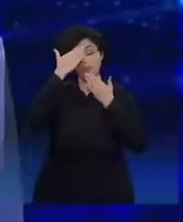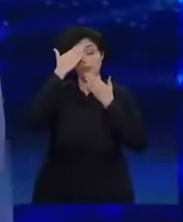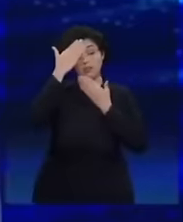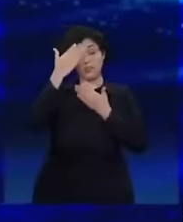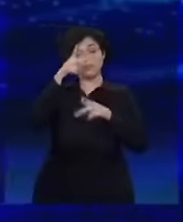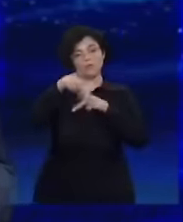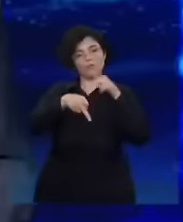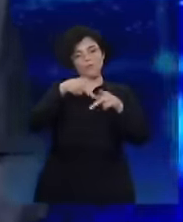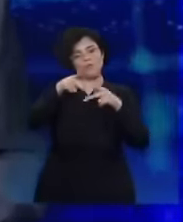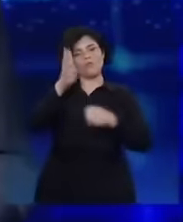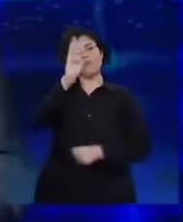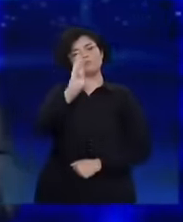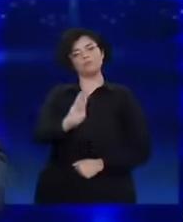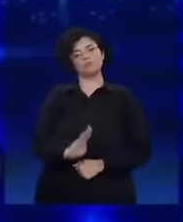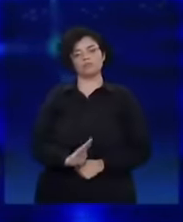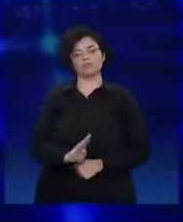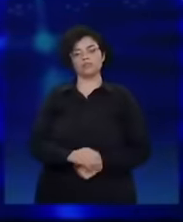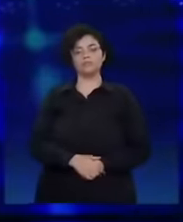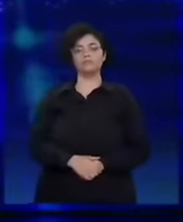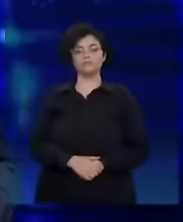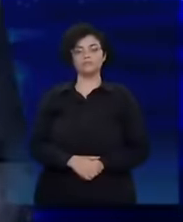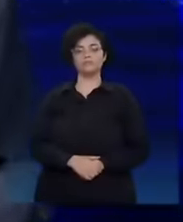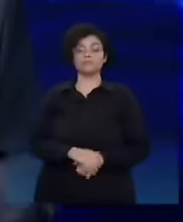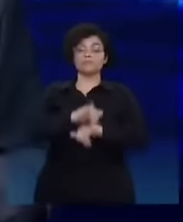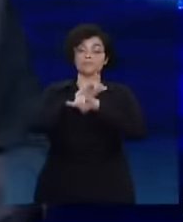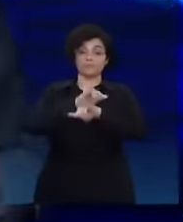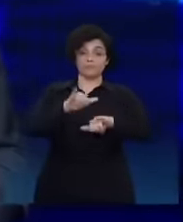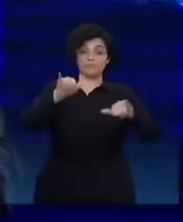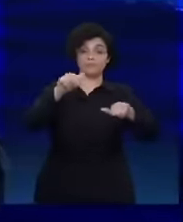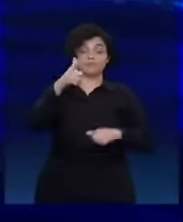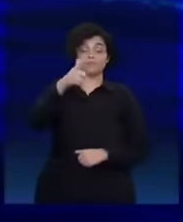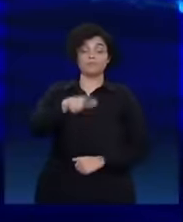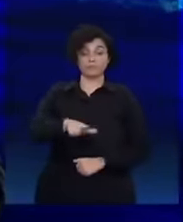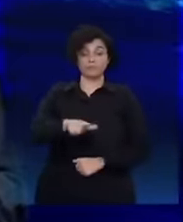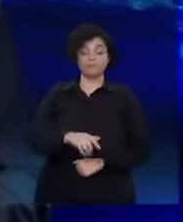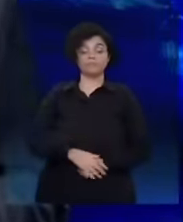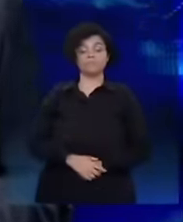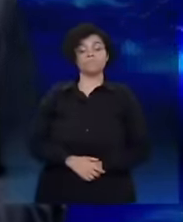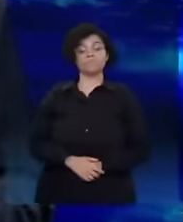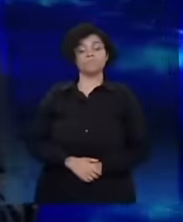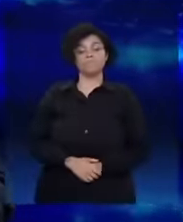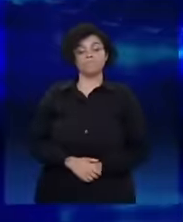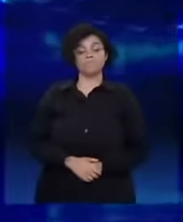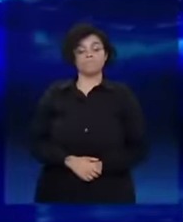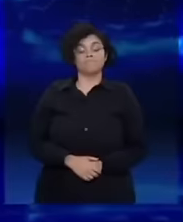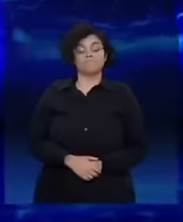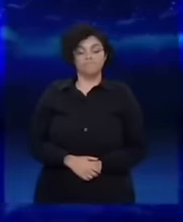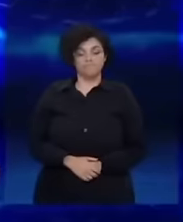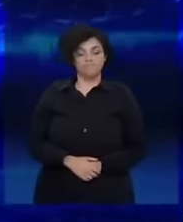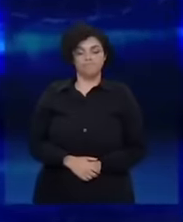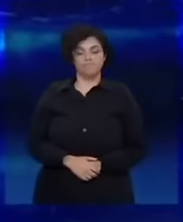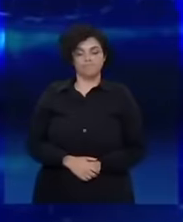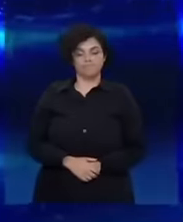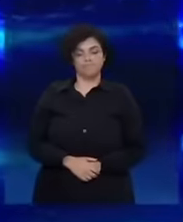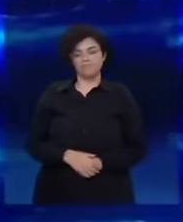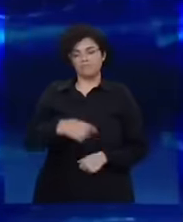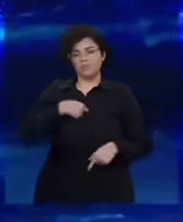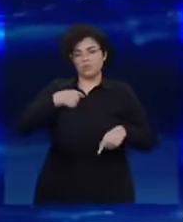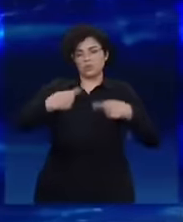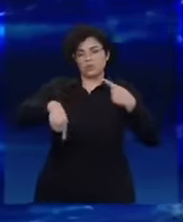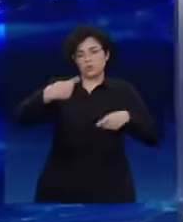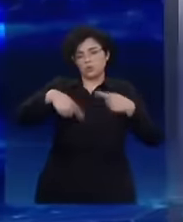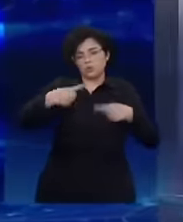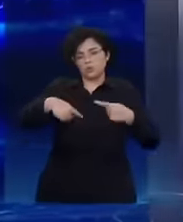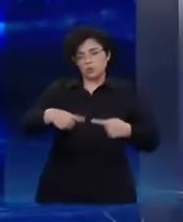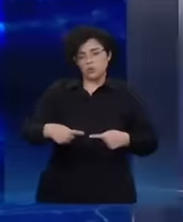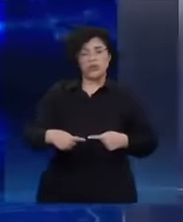brasileiro mais uma vez e dizer para vocês que não deu para se discutir tudo o que tem